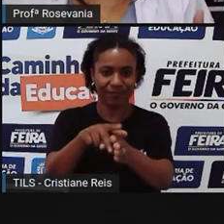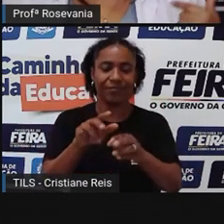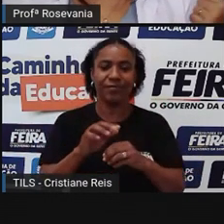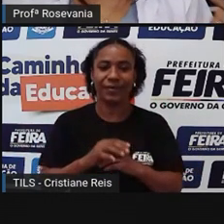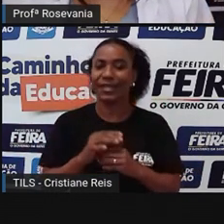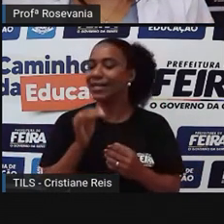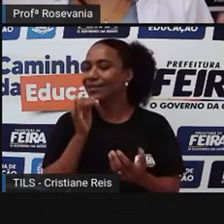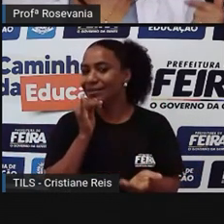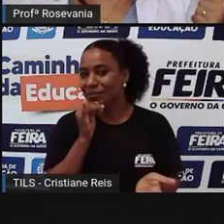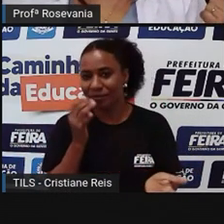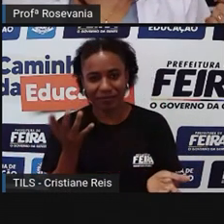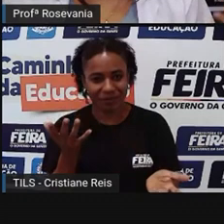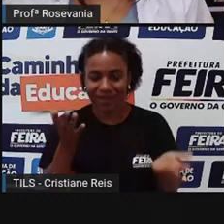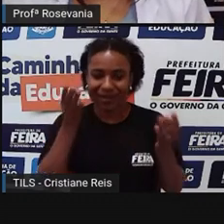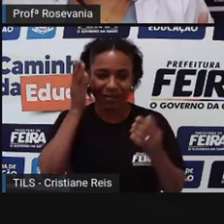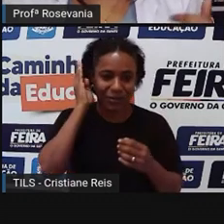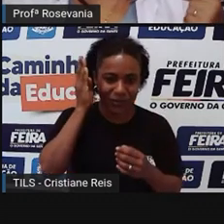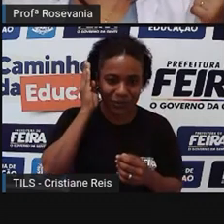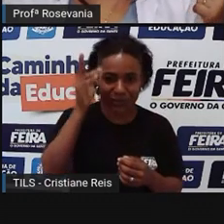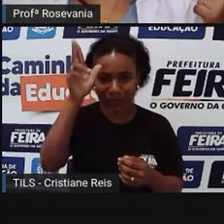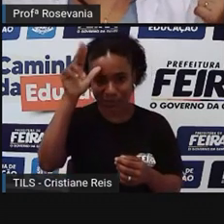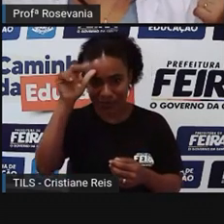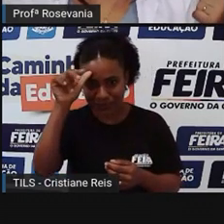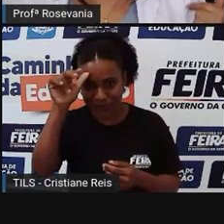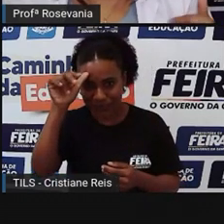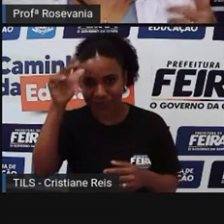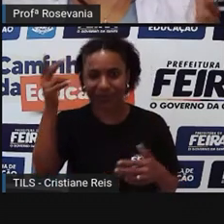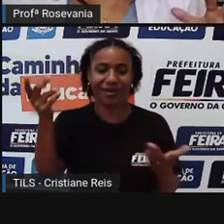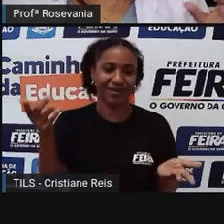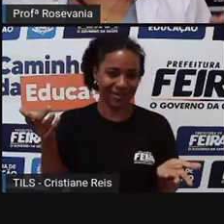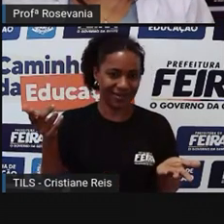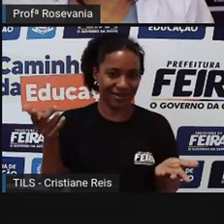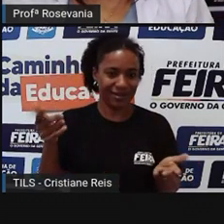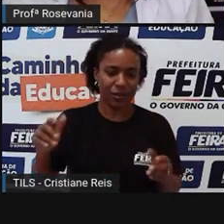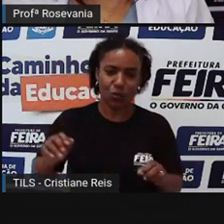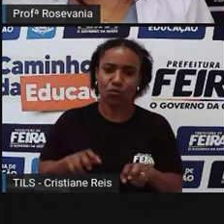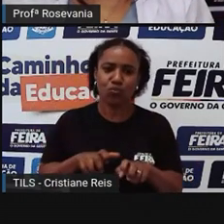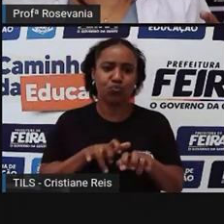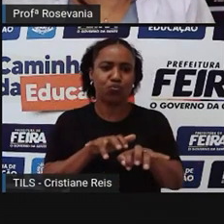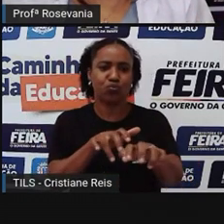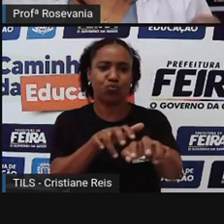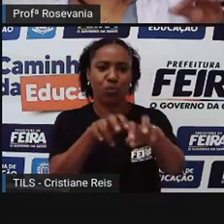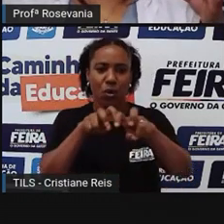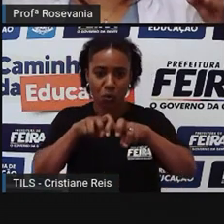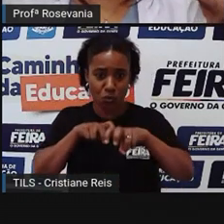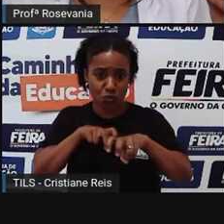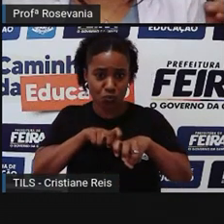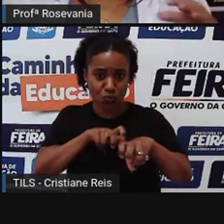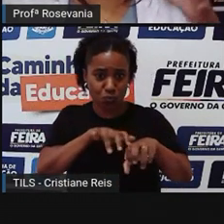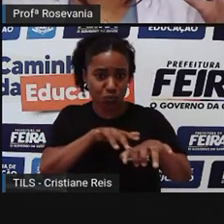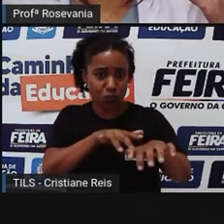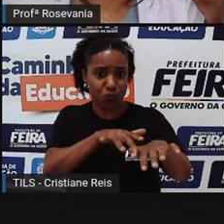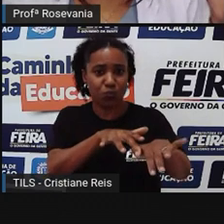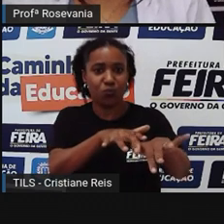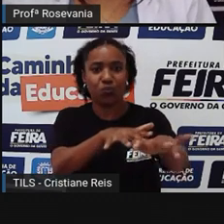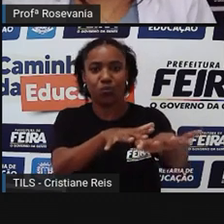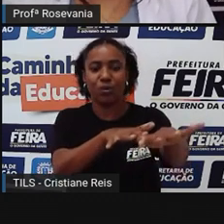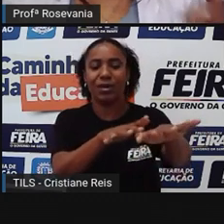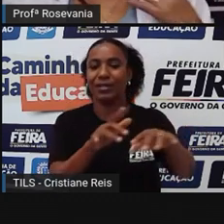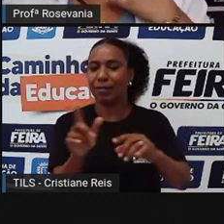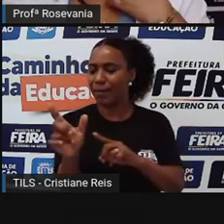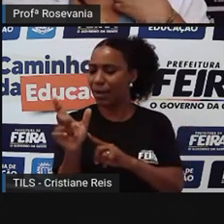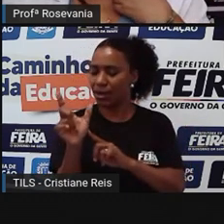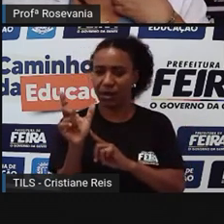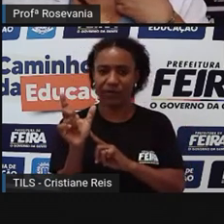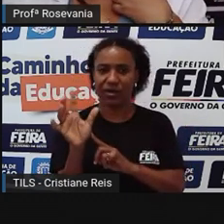equinos, moares e assinos, tocados pelos tropeiros. Termo espanhol, ou seja, não é,